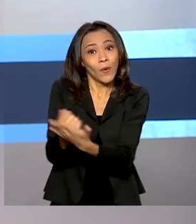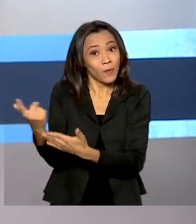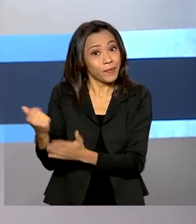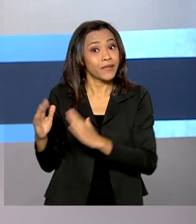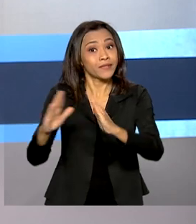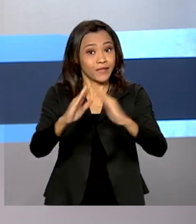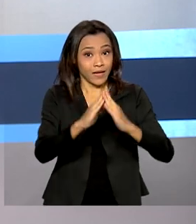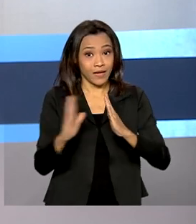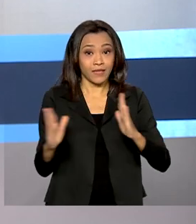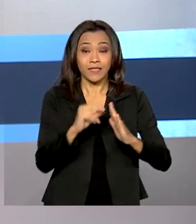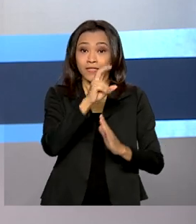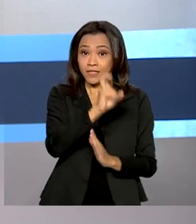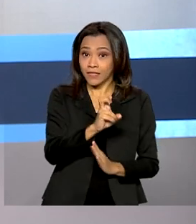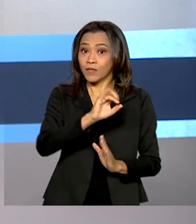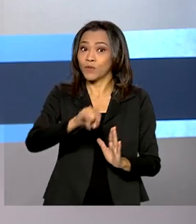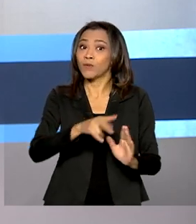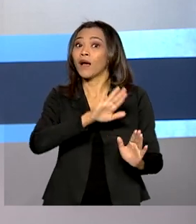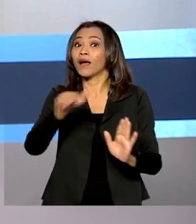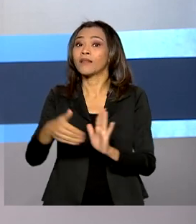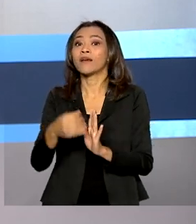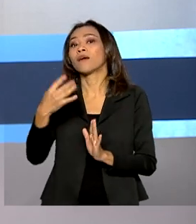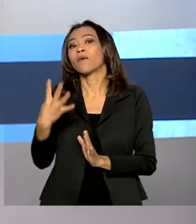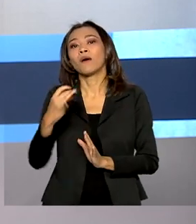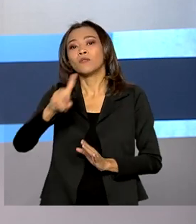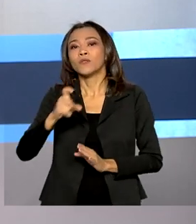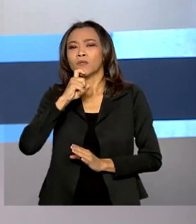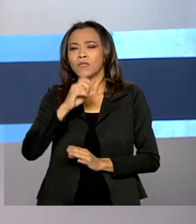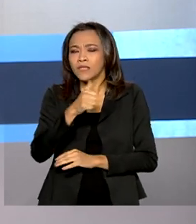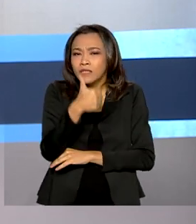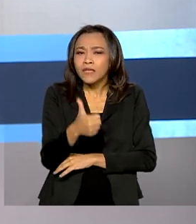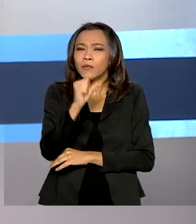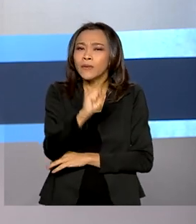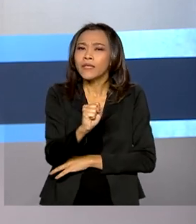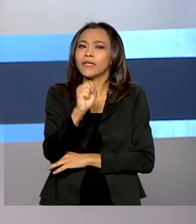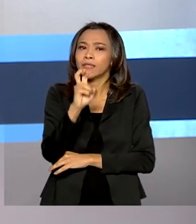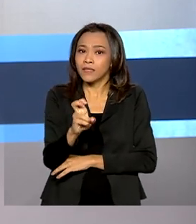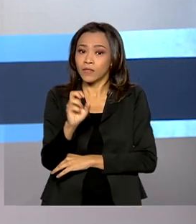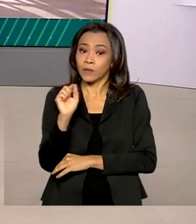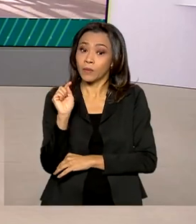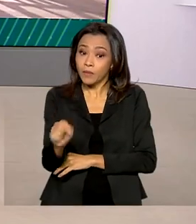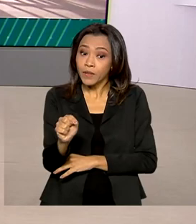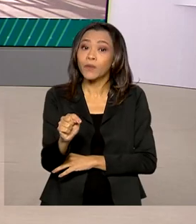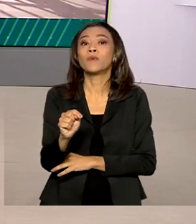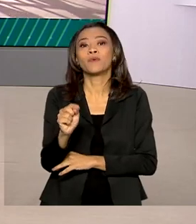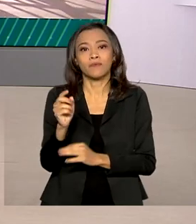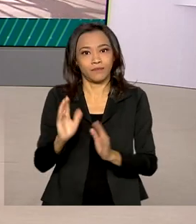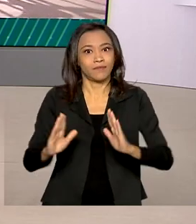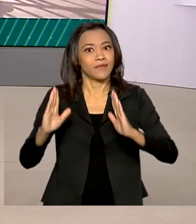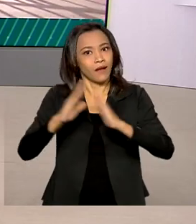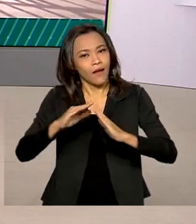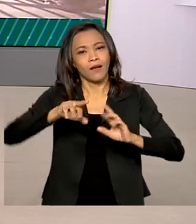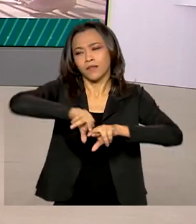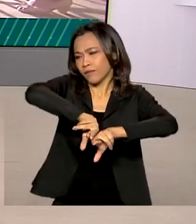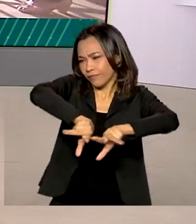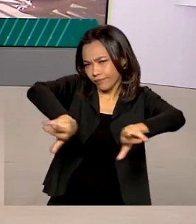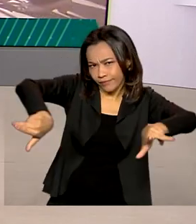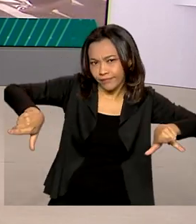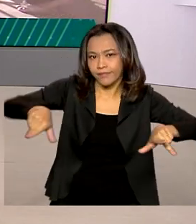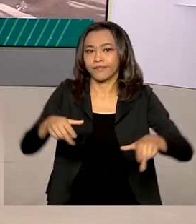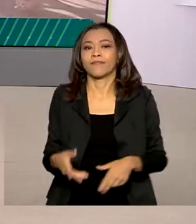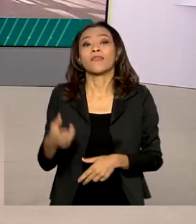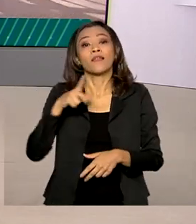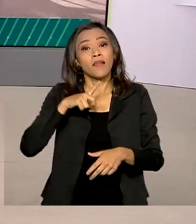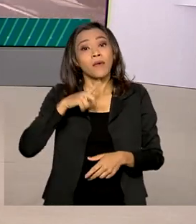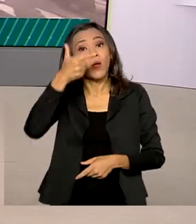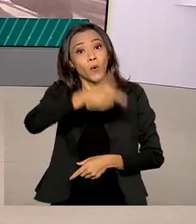4 de julho. Serão mais de 180 mil imóveis em todo o país. O banco também anunciou nova renegociação.